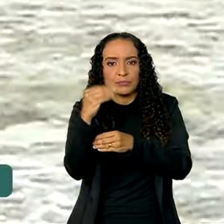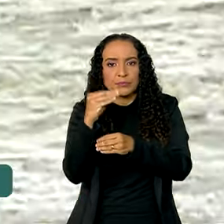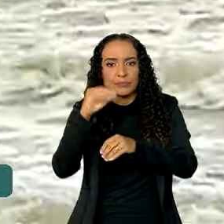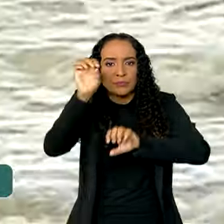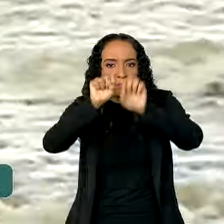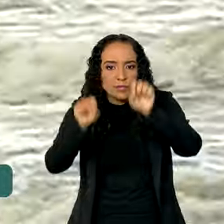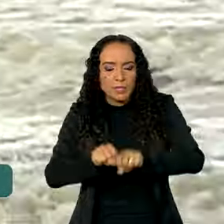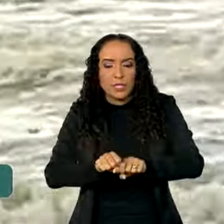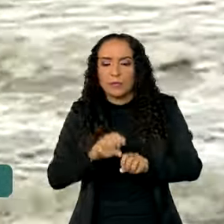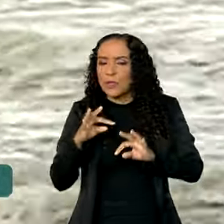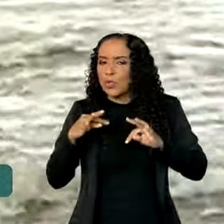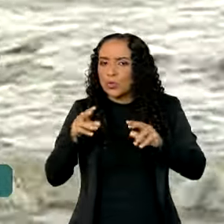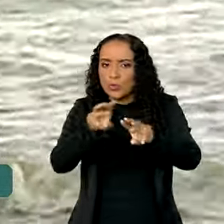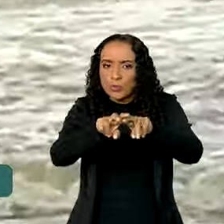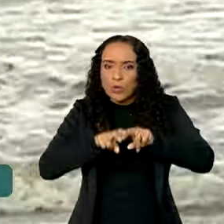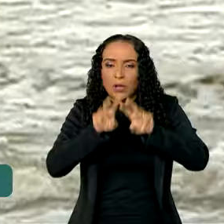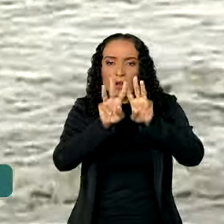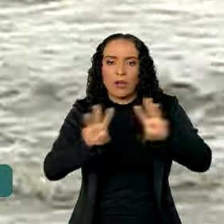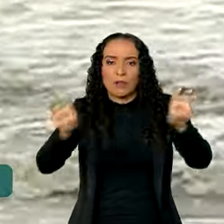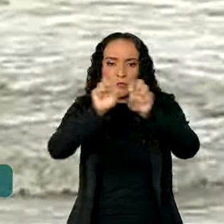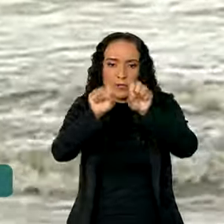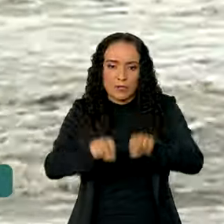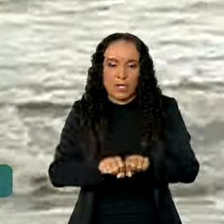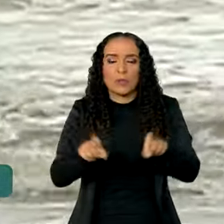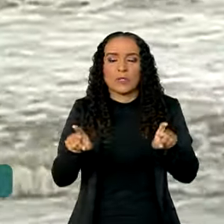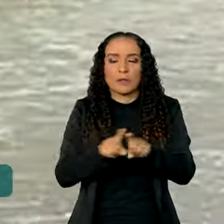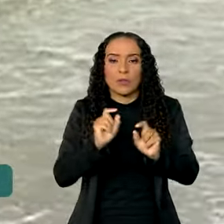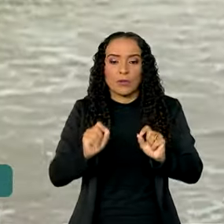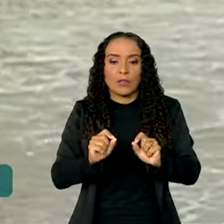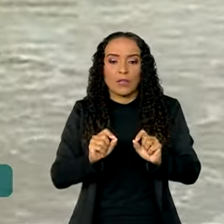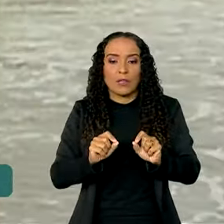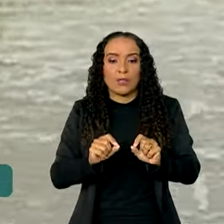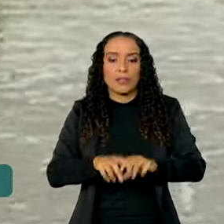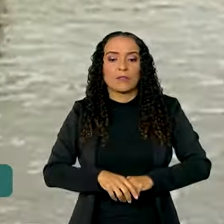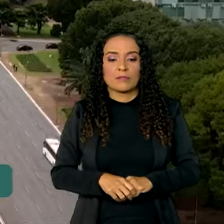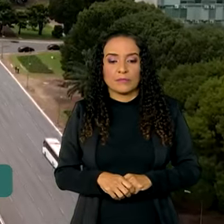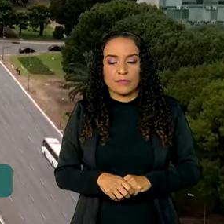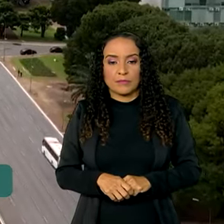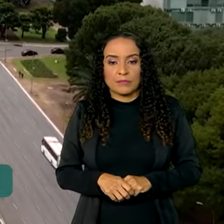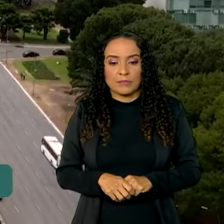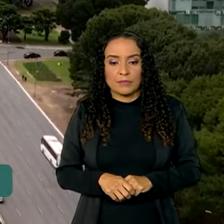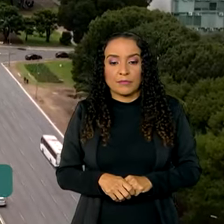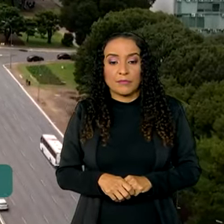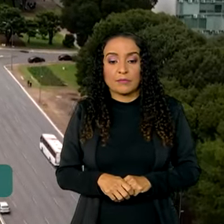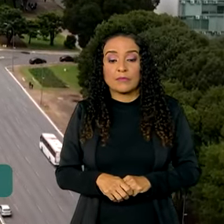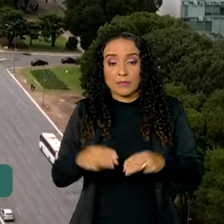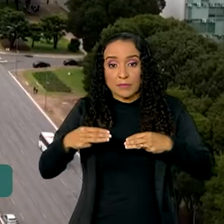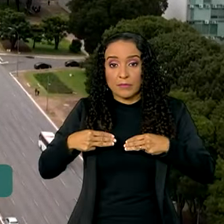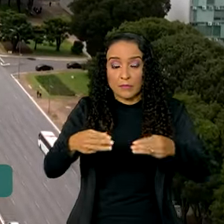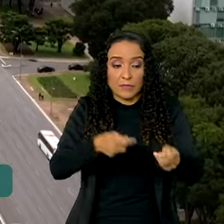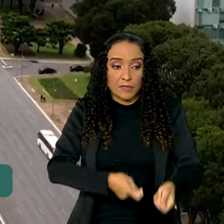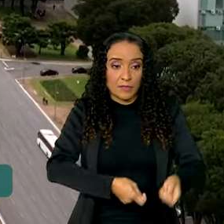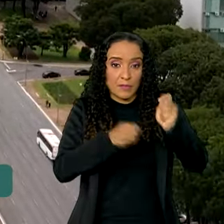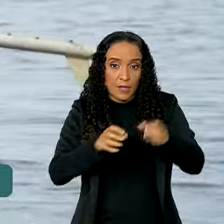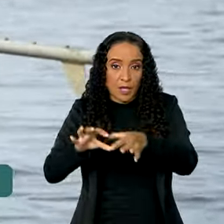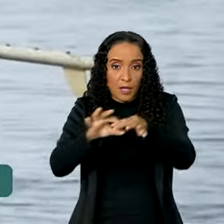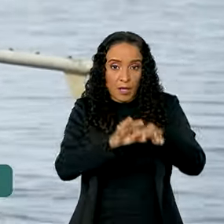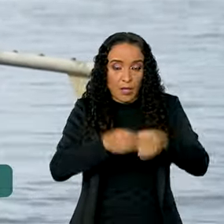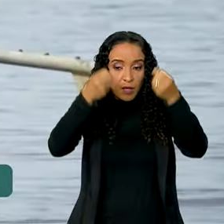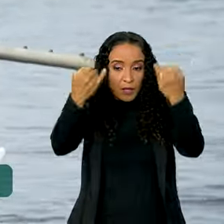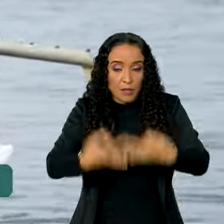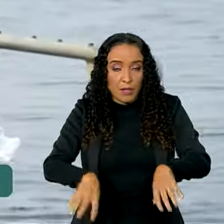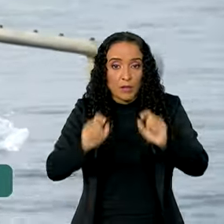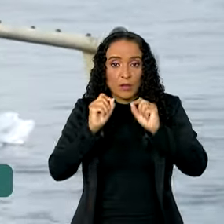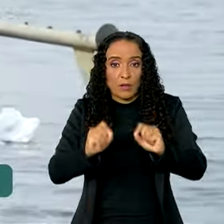manutenção, tudo através desse sistema e tudo através da conta GOV dele. O Ministério da Pesca e Aquicultura reforça